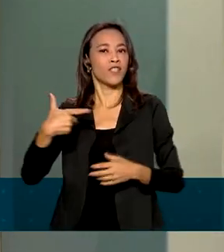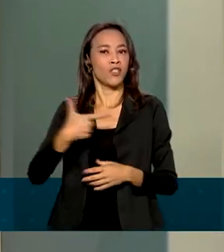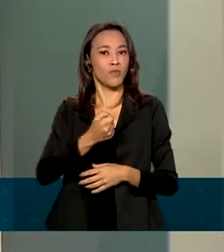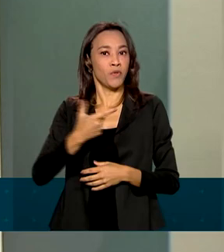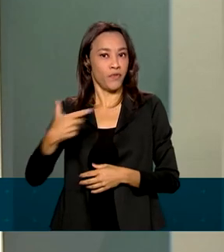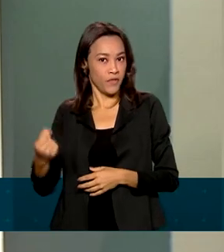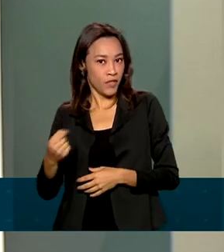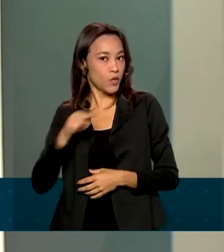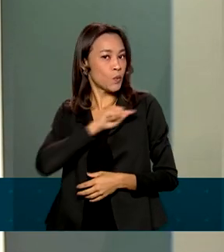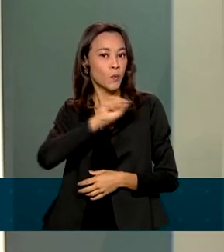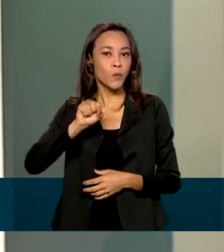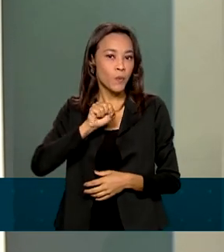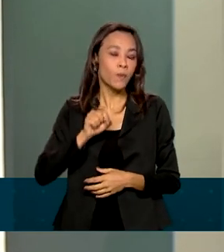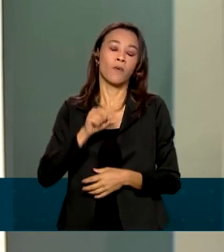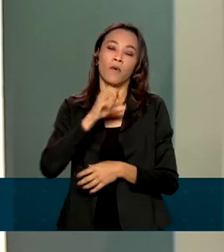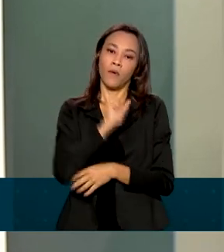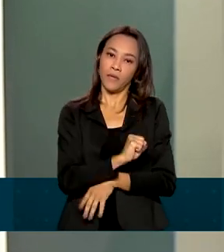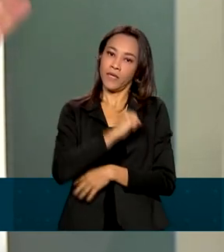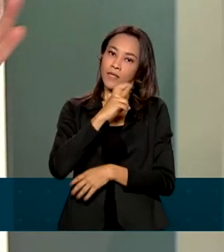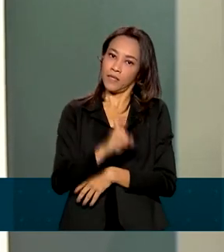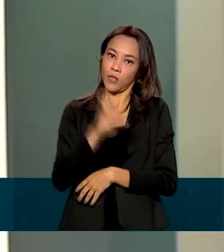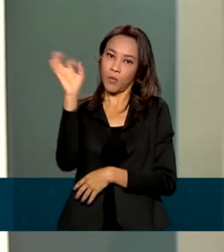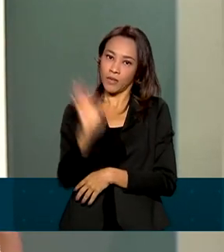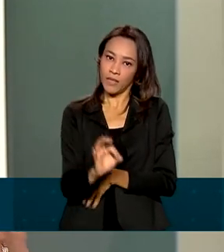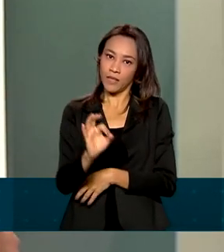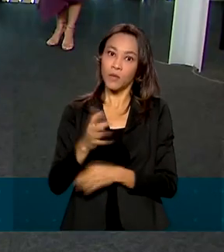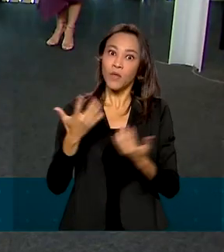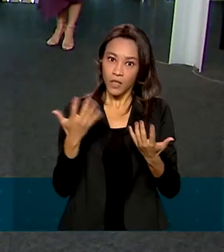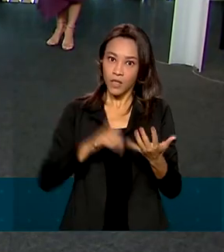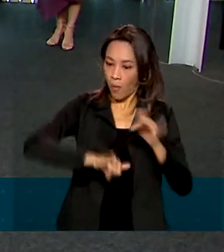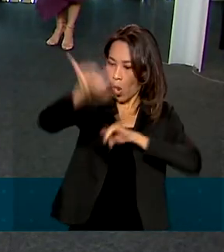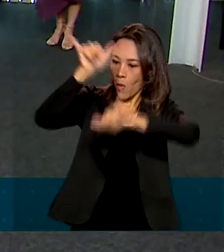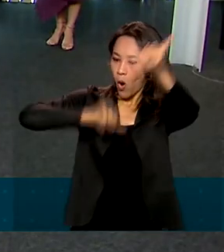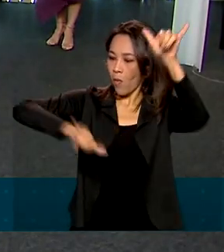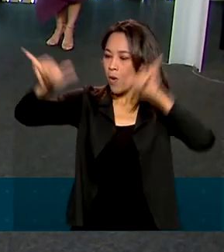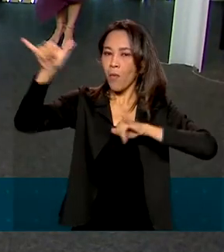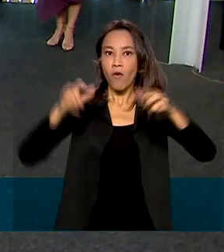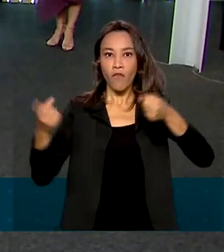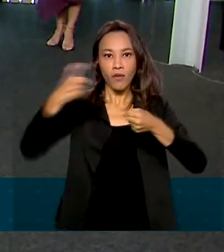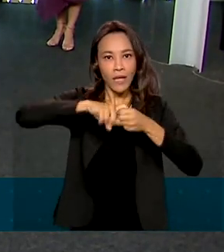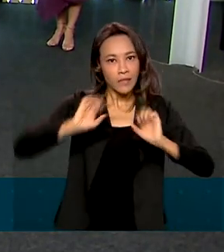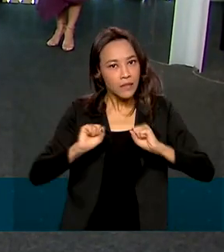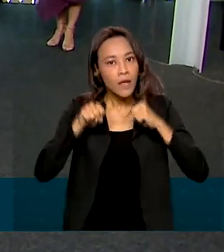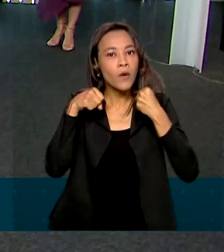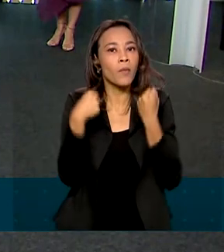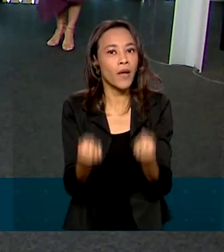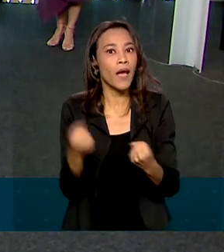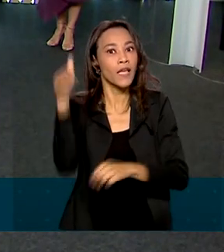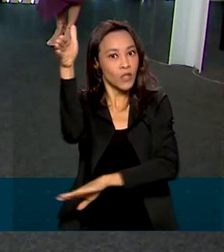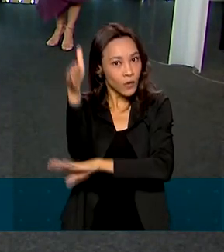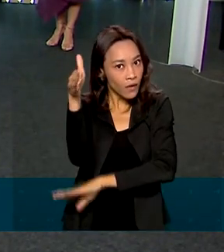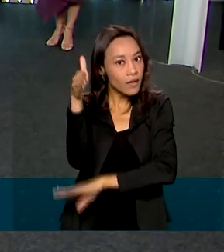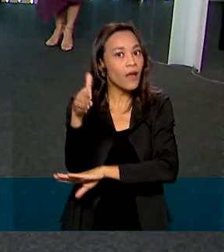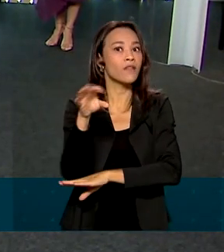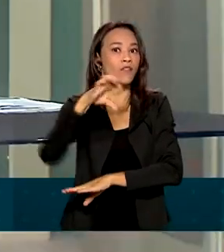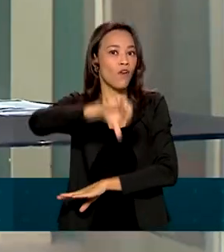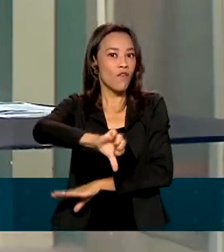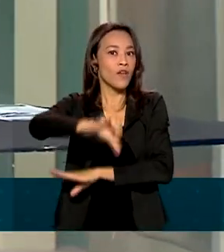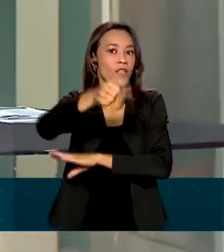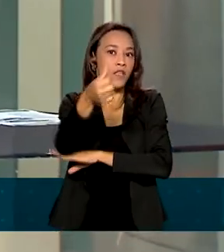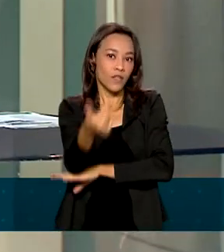com que 85% da malha aérea se recuperasse e que a ocupação de hotéis chegasse a 92%.